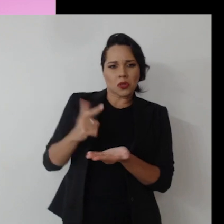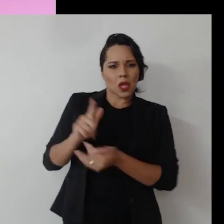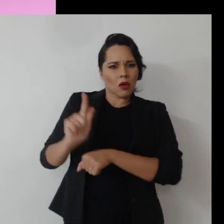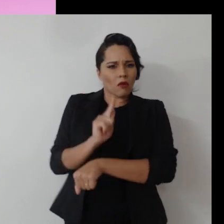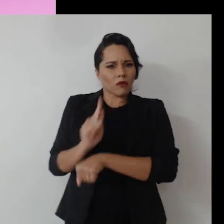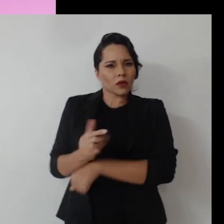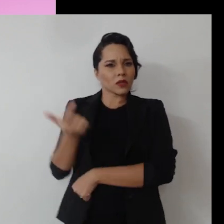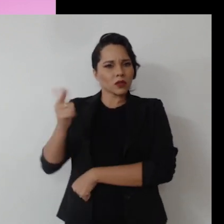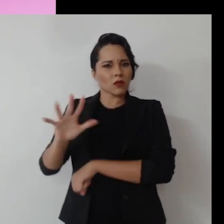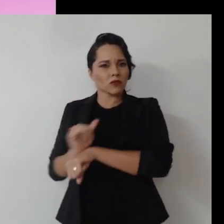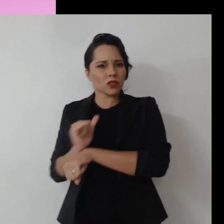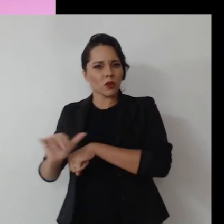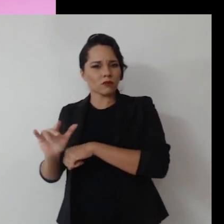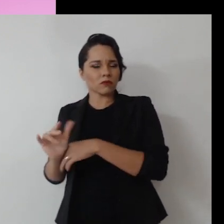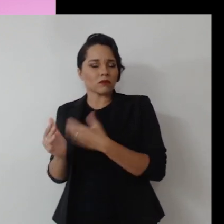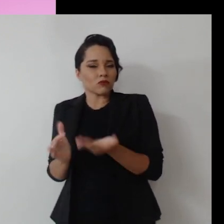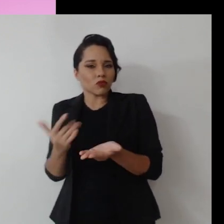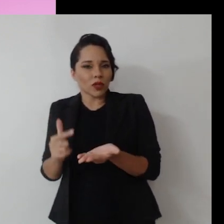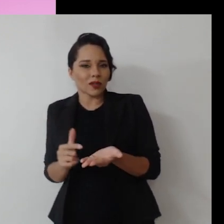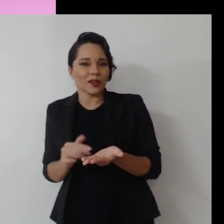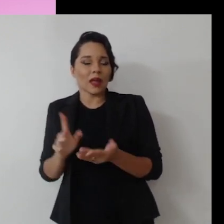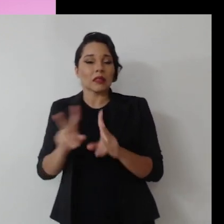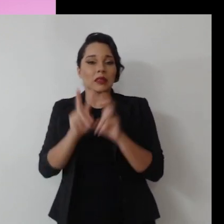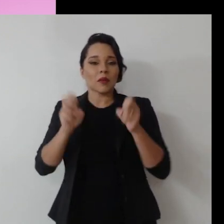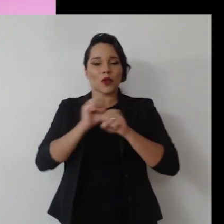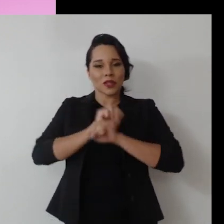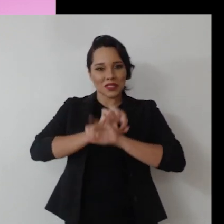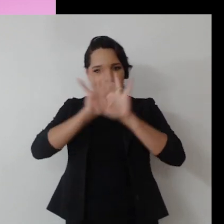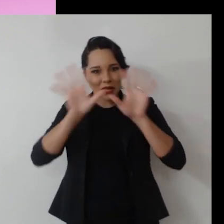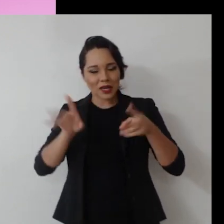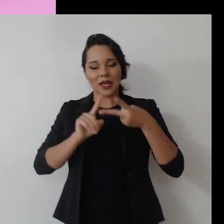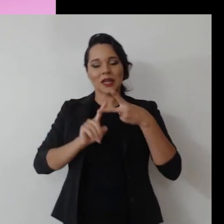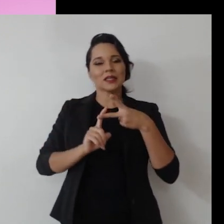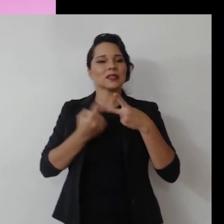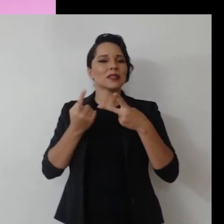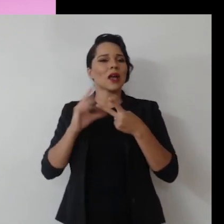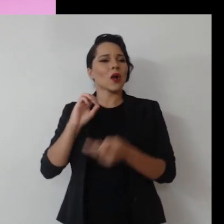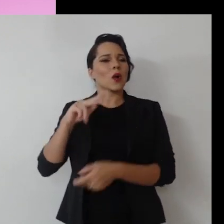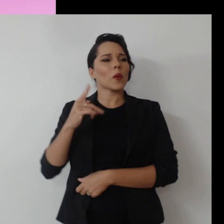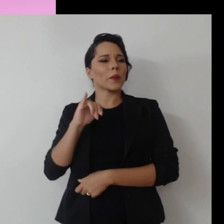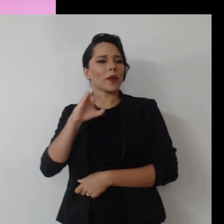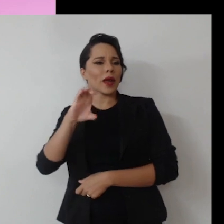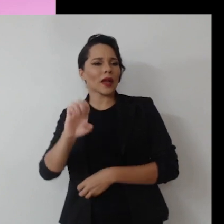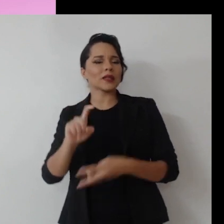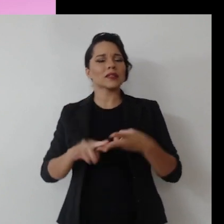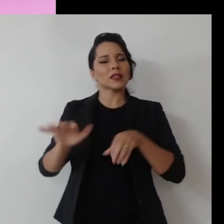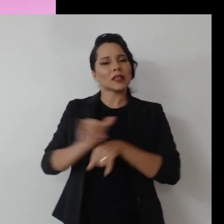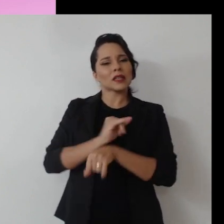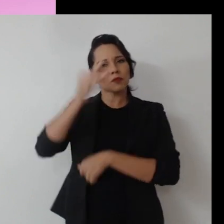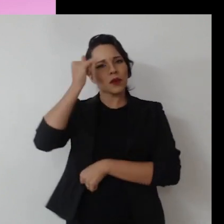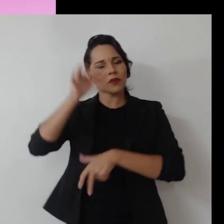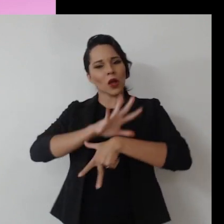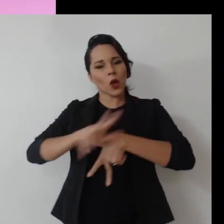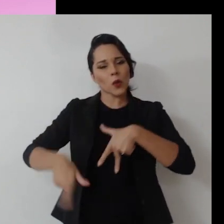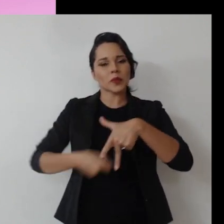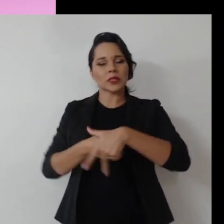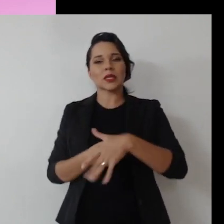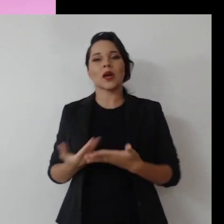existe governança sem gestão estratégica. Temas como transparência, accountability, compliance, medidas anticorrupção,